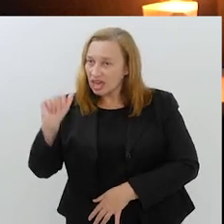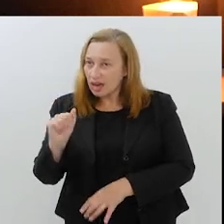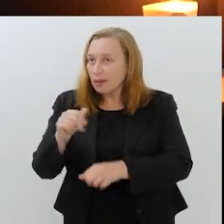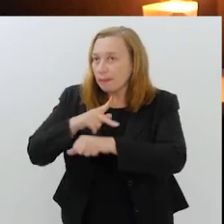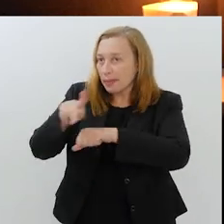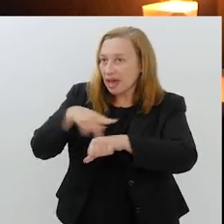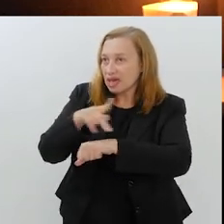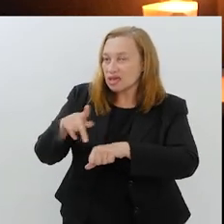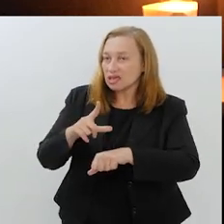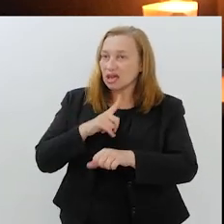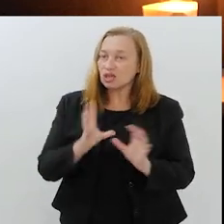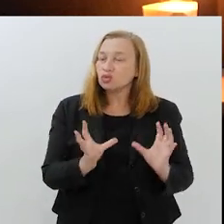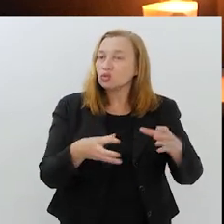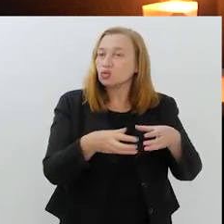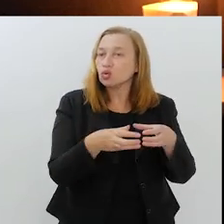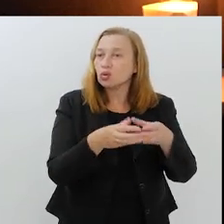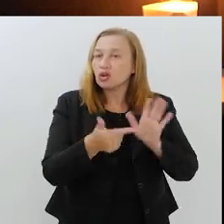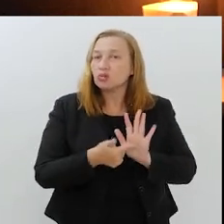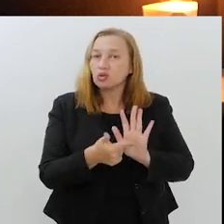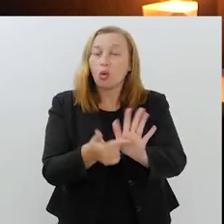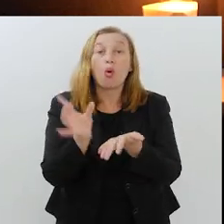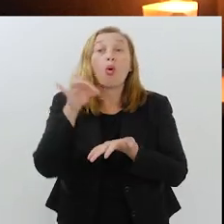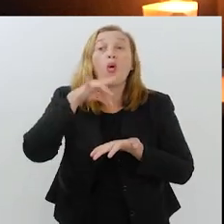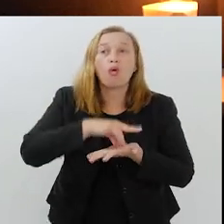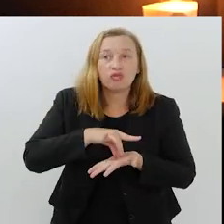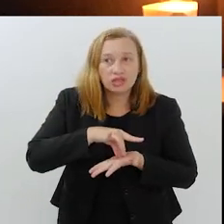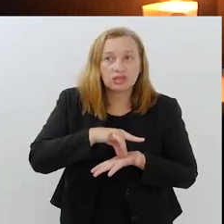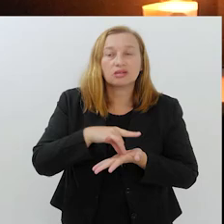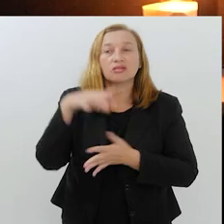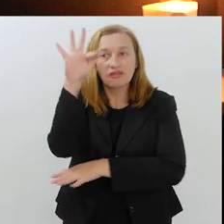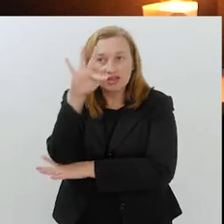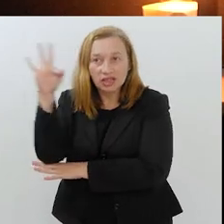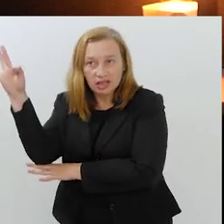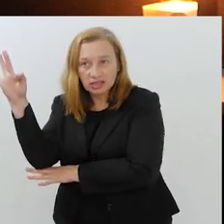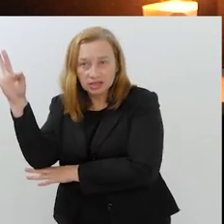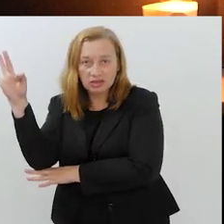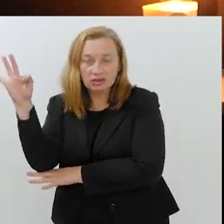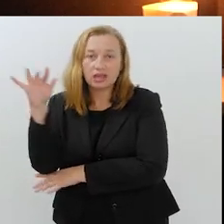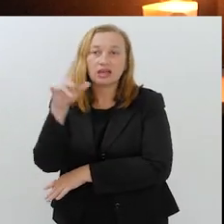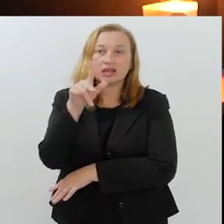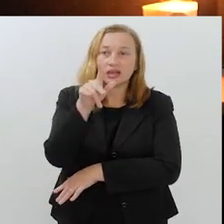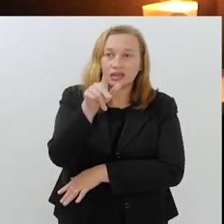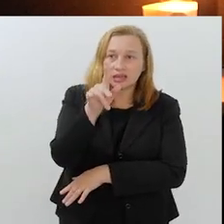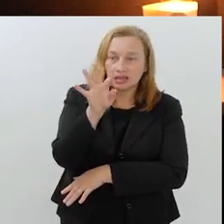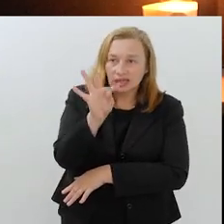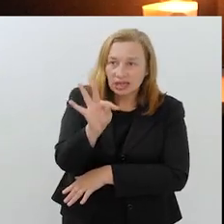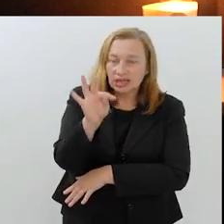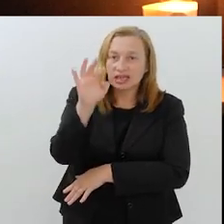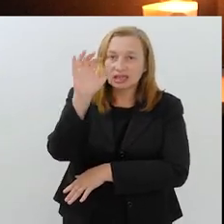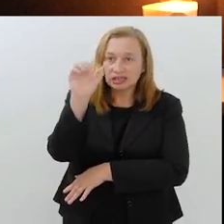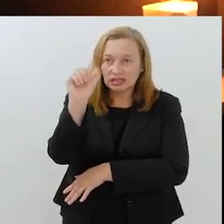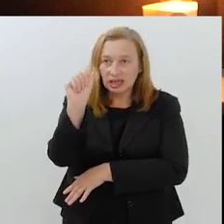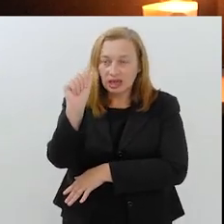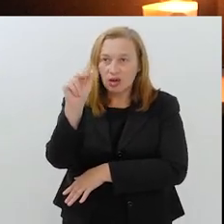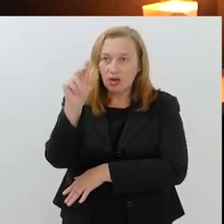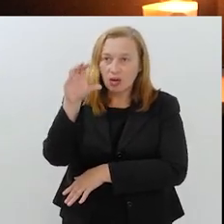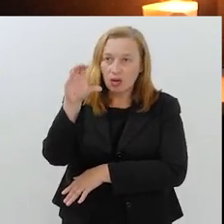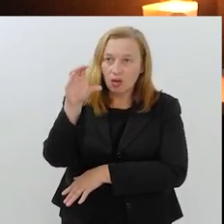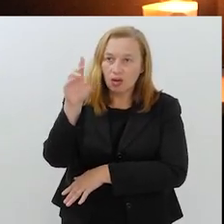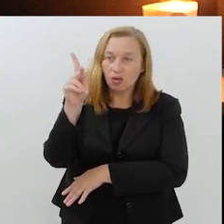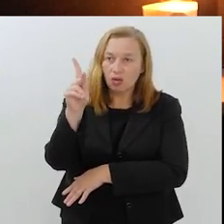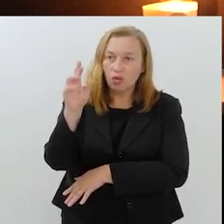se ainda é, mas ela era da equipe de demonstração oficial da Federação Mundial de Taekwondo. Ela era tão boa,